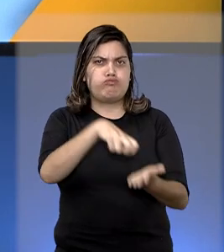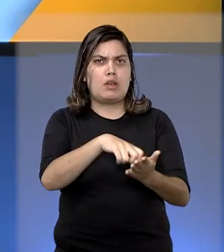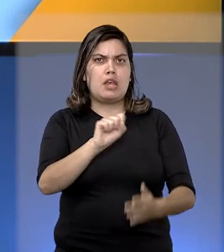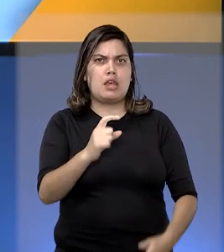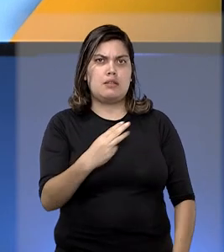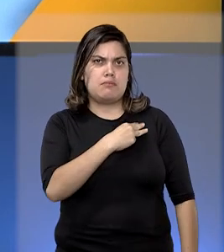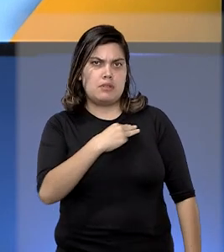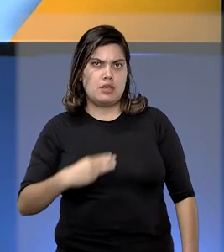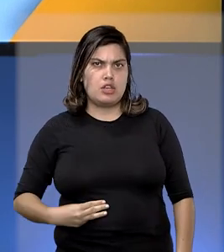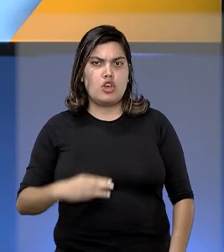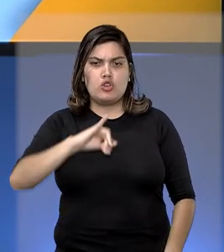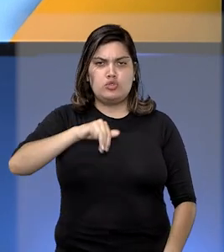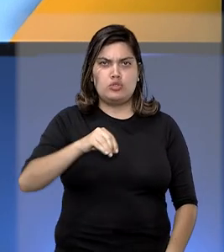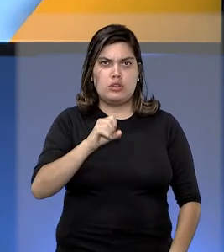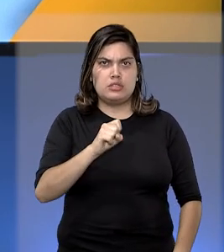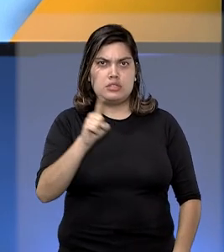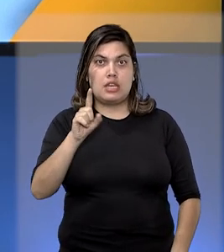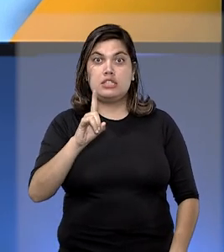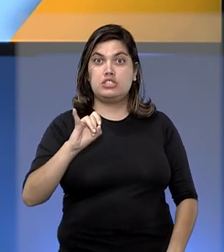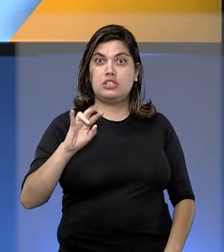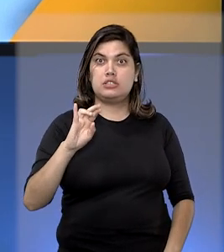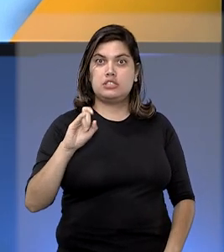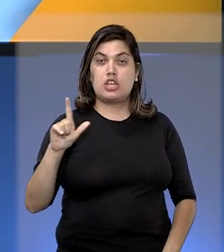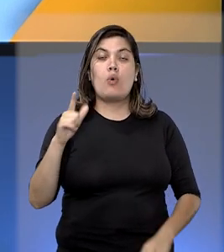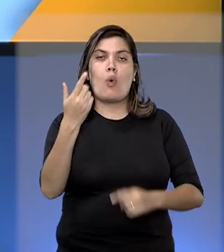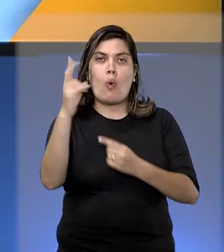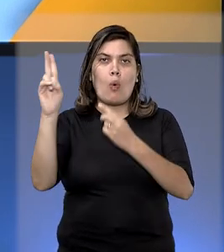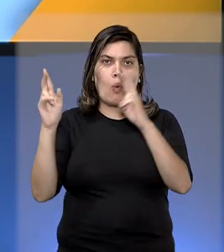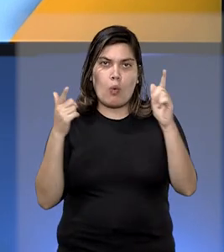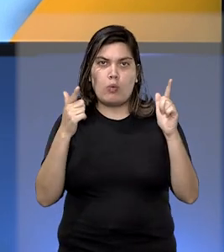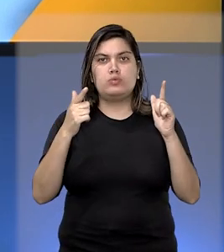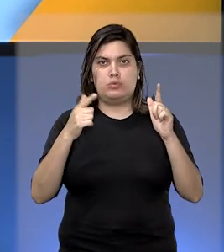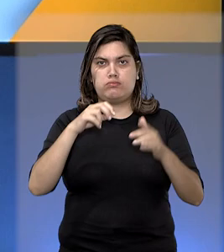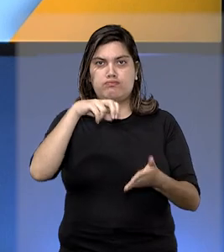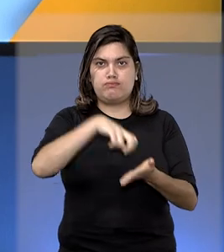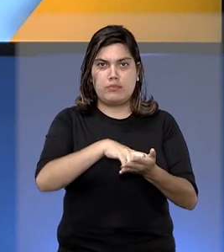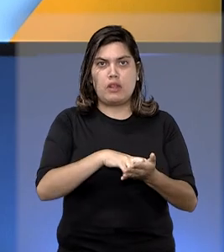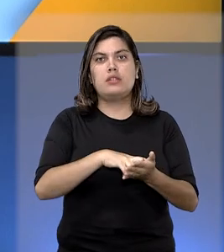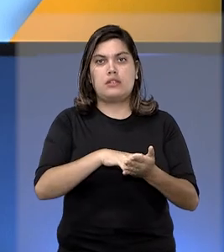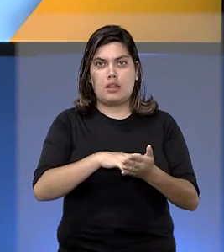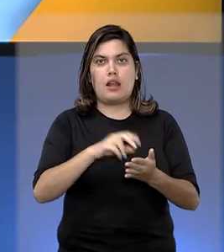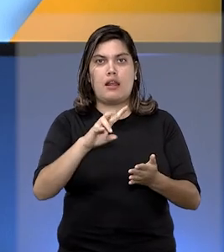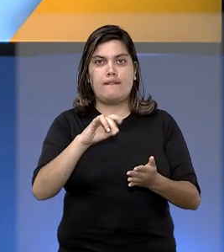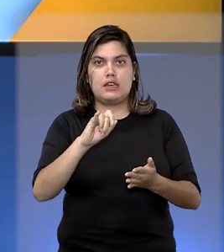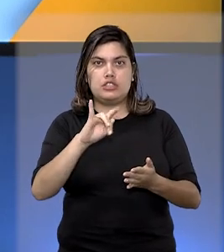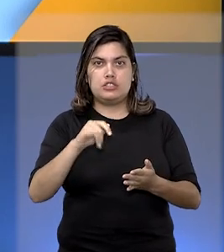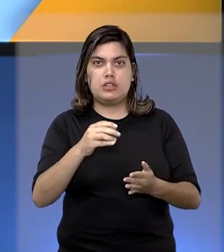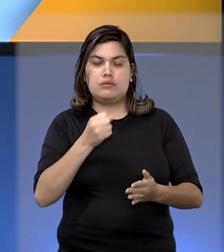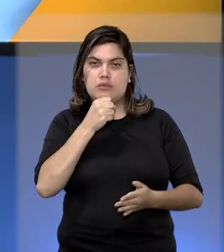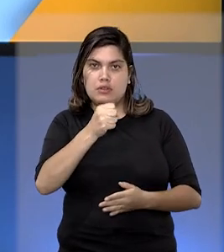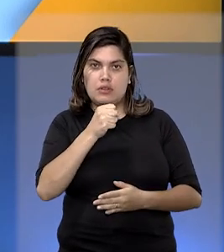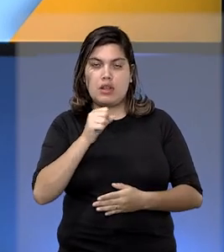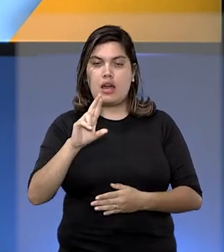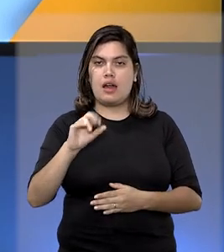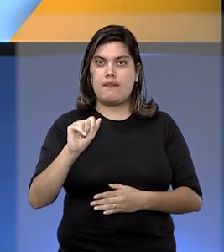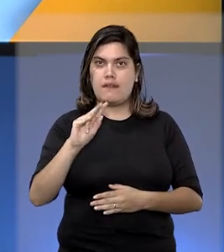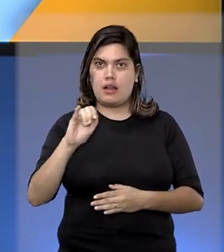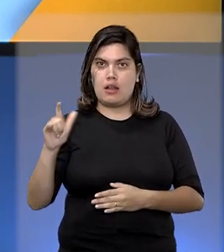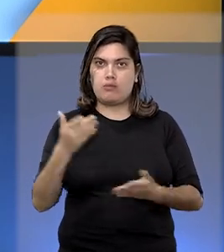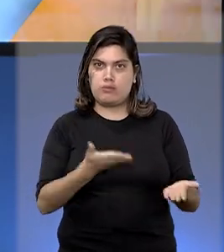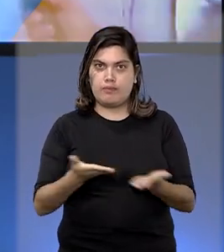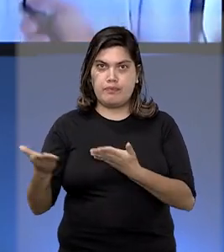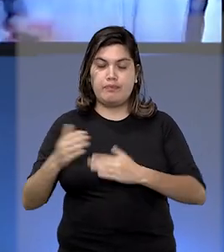condenação do ex-ministro José Dirceu e de outros réus da Lava Jato. Quem tem as informações é o repórter Rafael